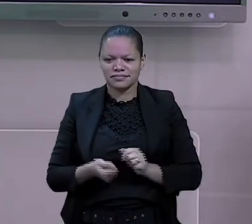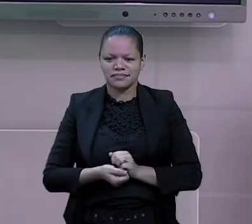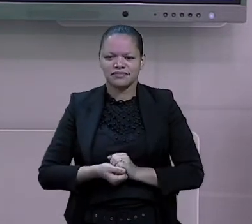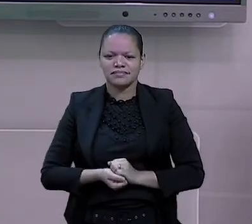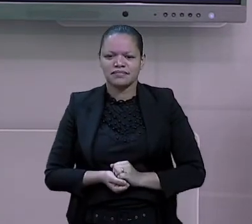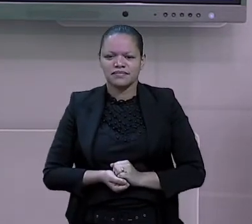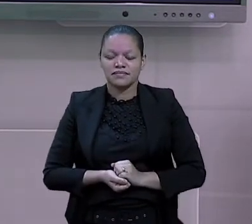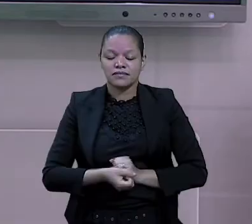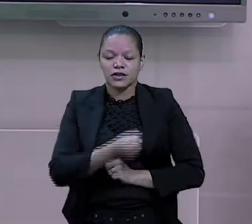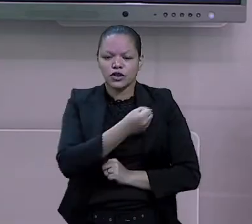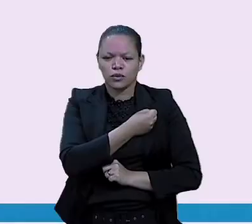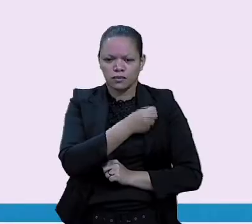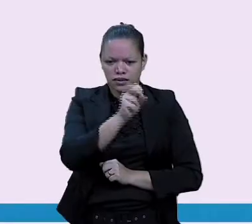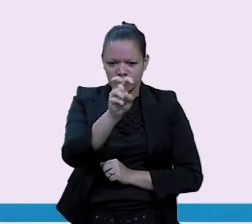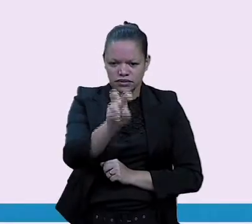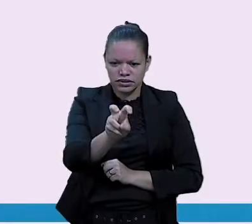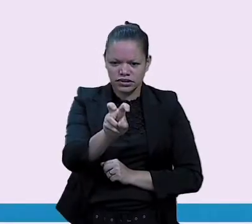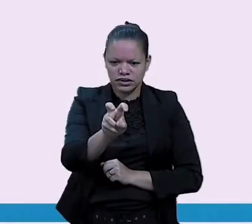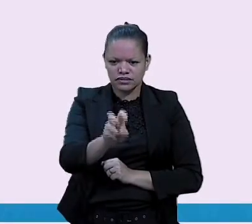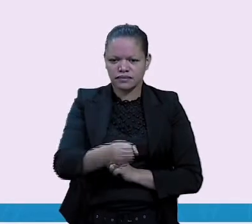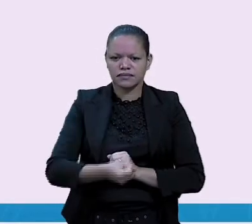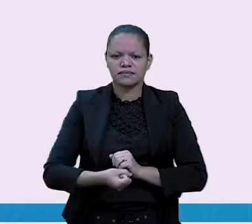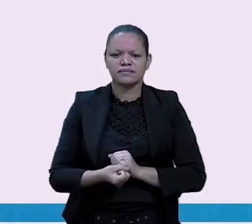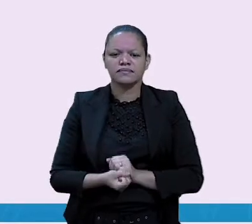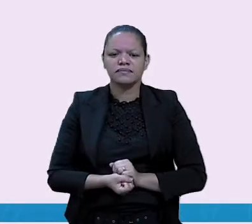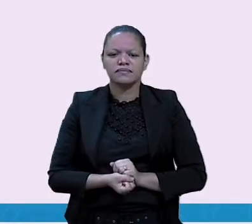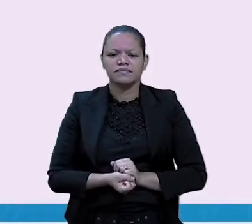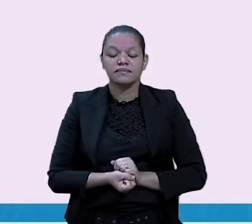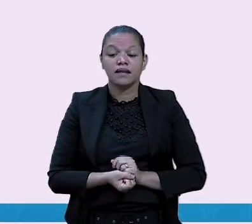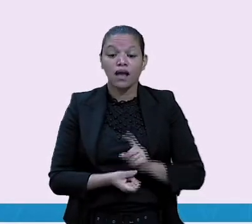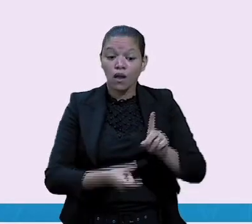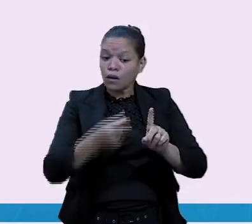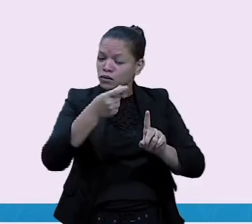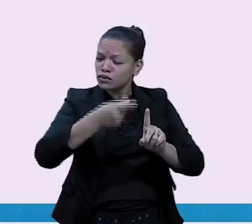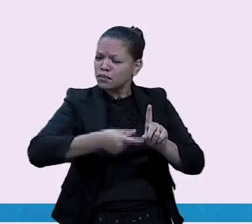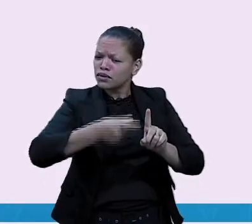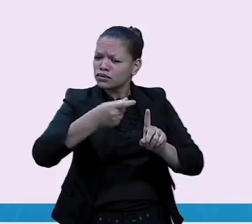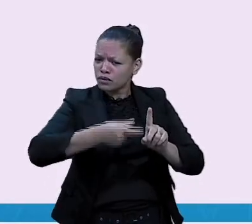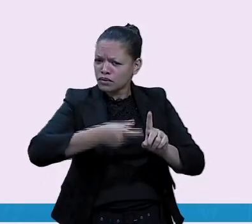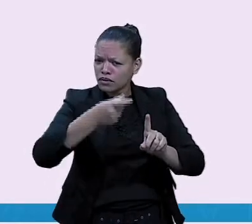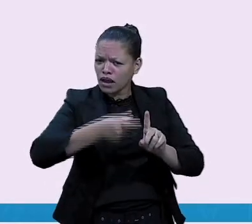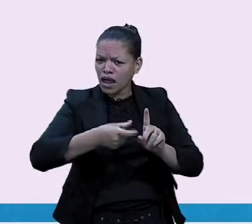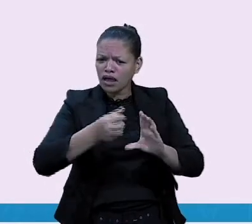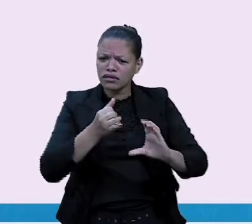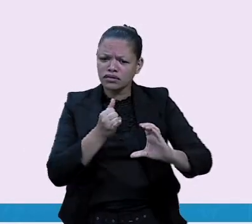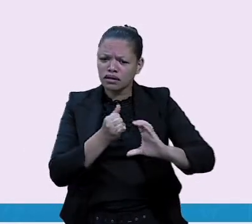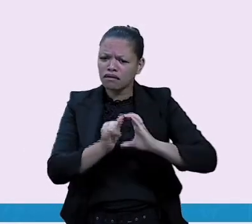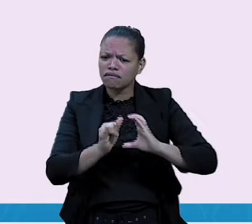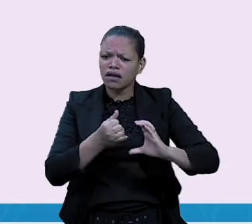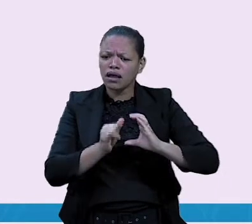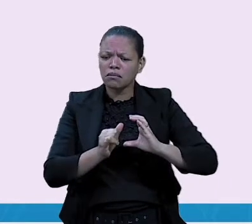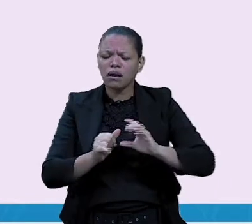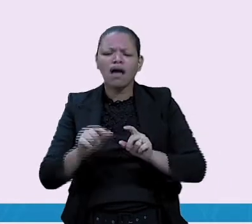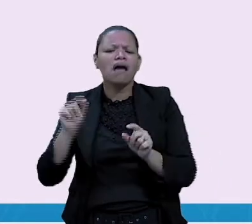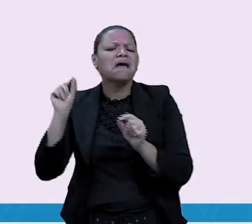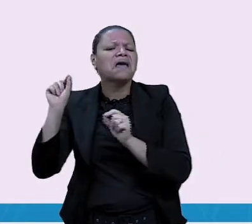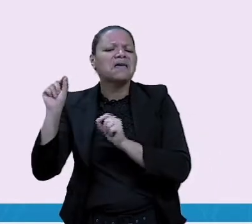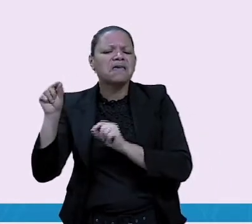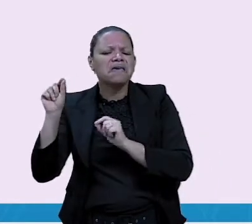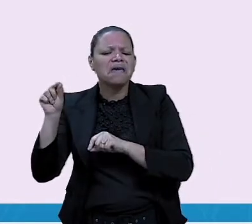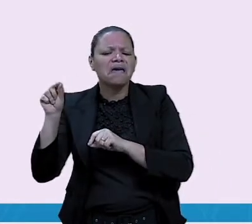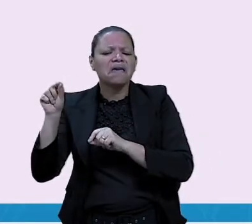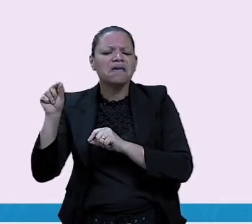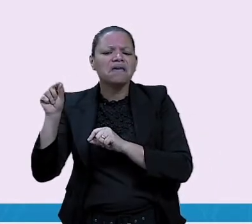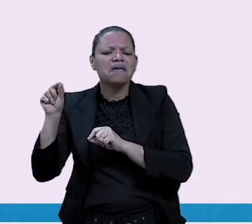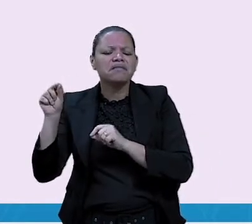Agora, a cinco. Quem são os personagens desta fábula? Quais são aí os